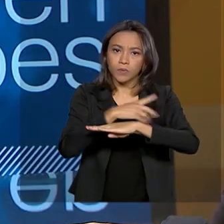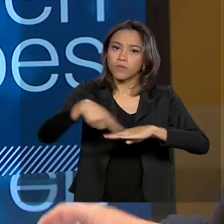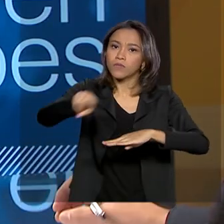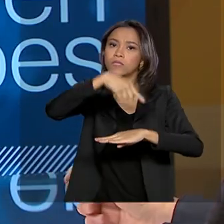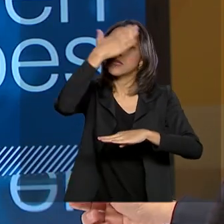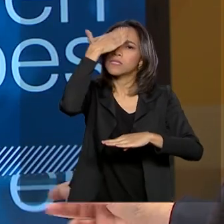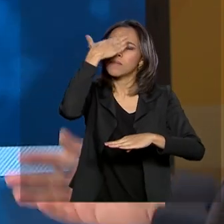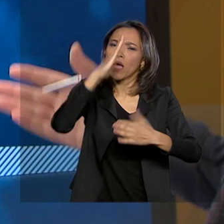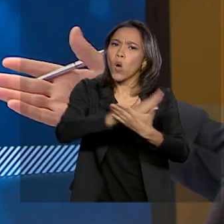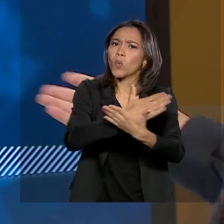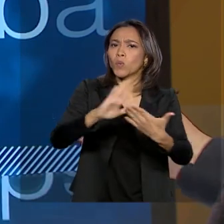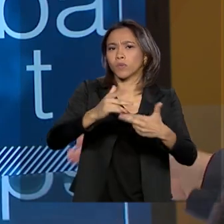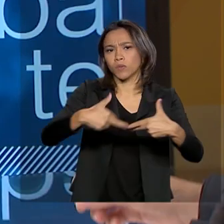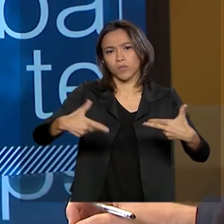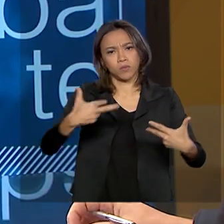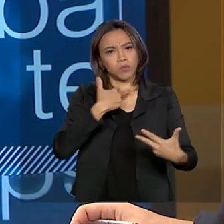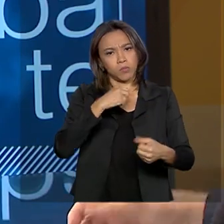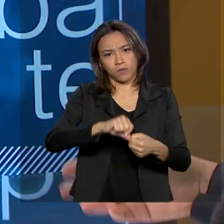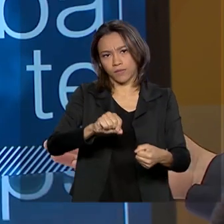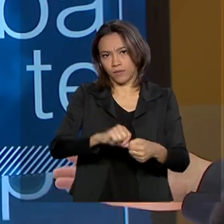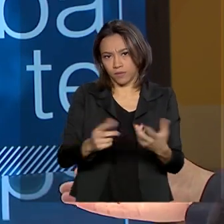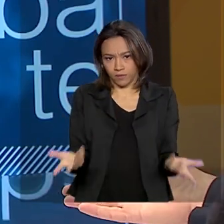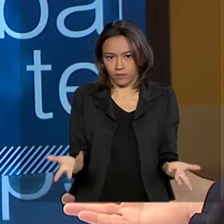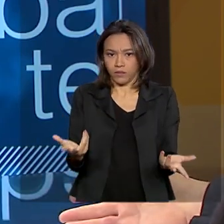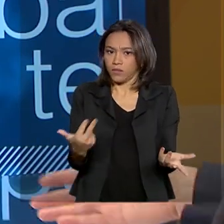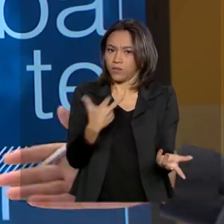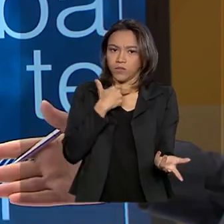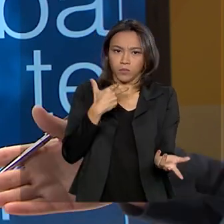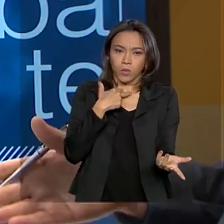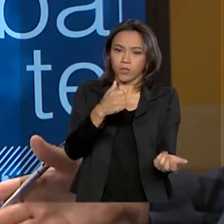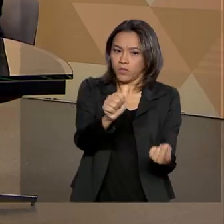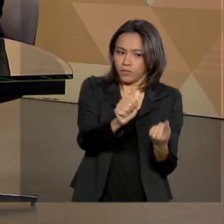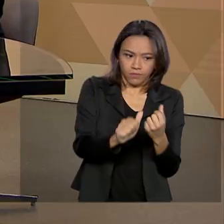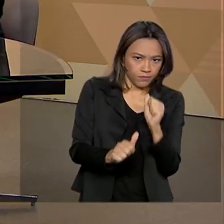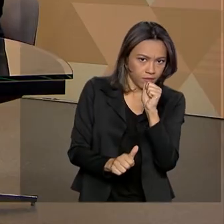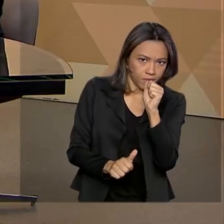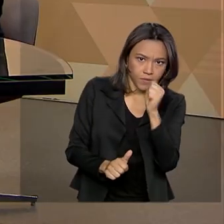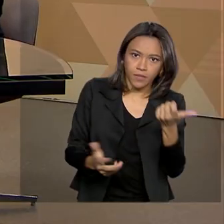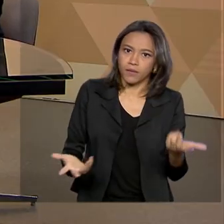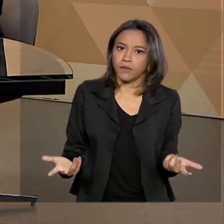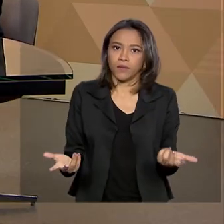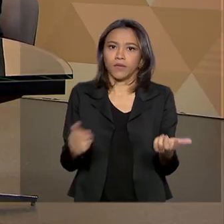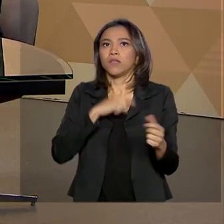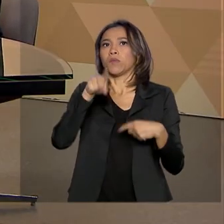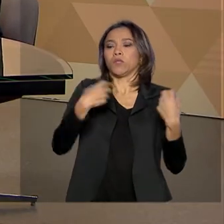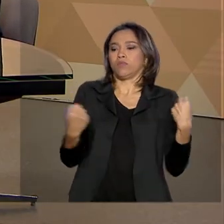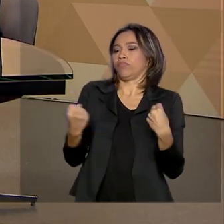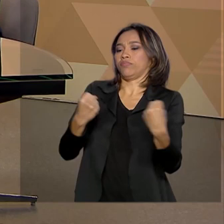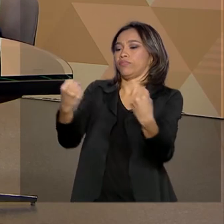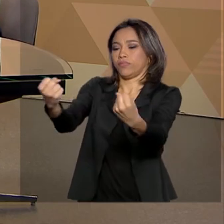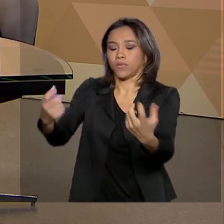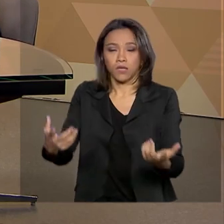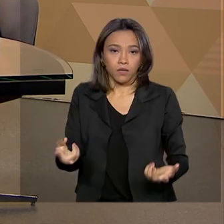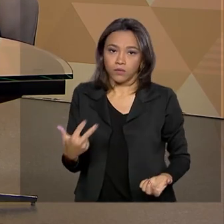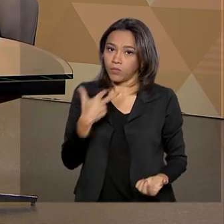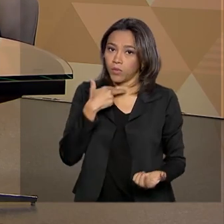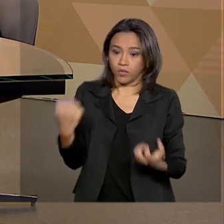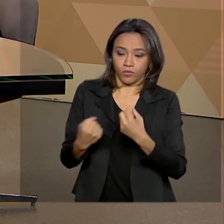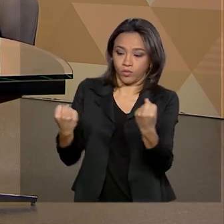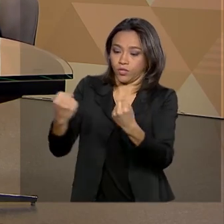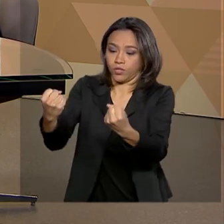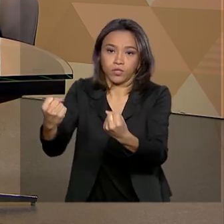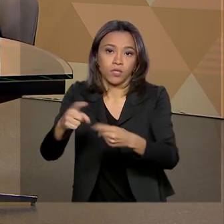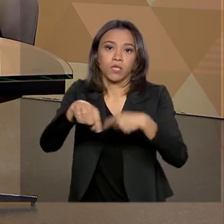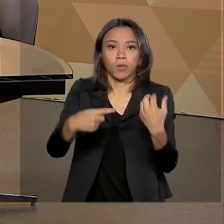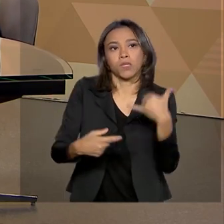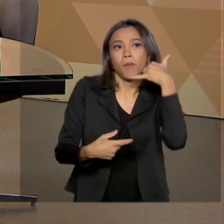que algumas coisas não se podem fazer. O álcool que se falou, não se pode ingerir bebida alcoólica e sair dirigindo. Não podemos dirigir teclando